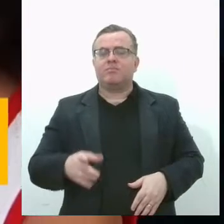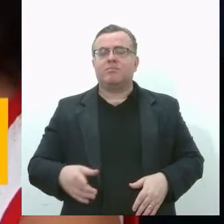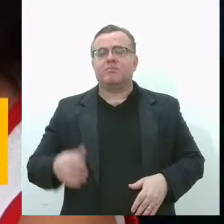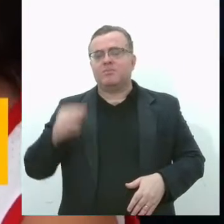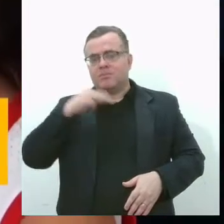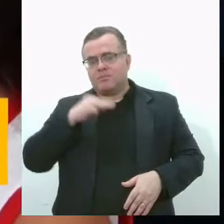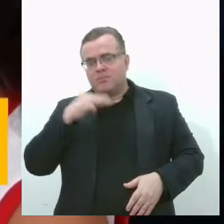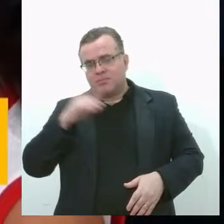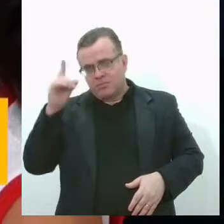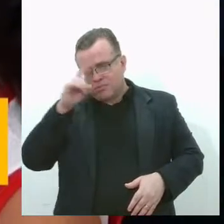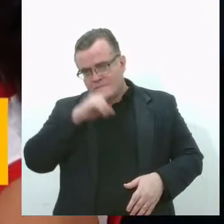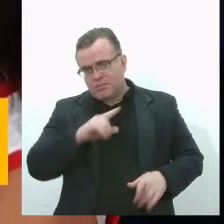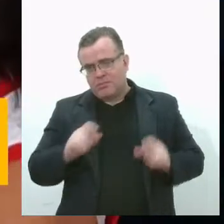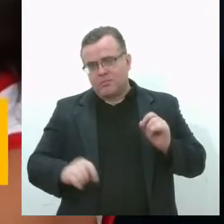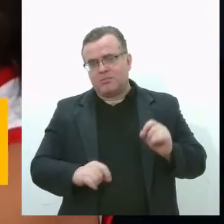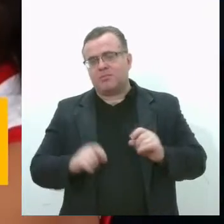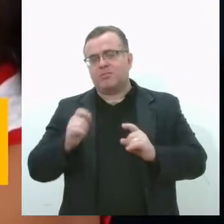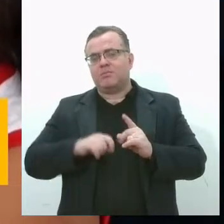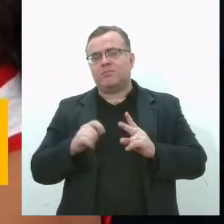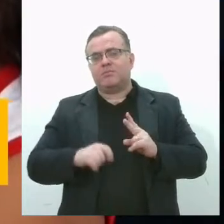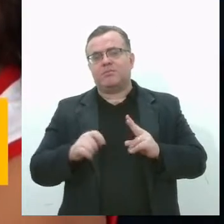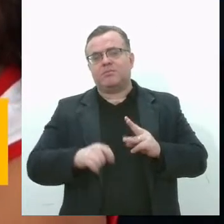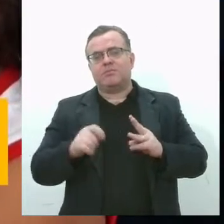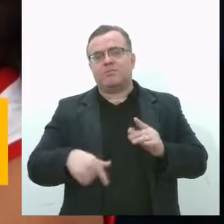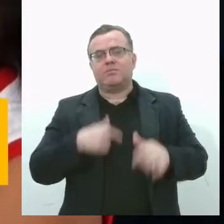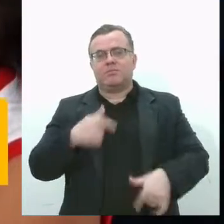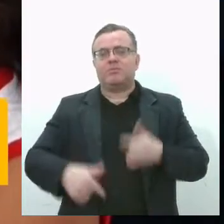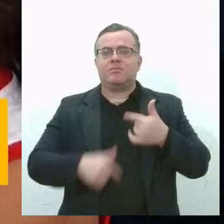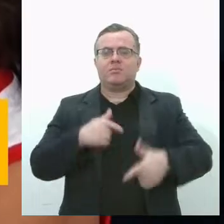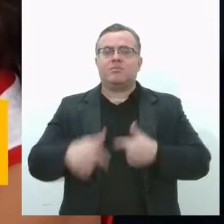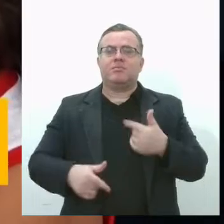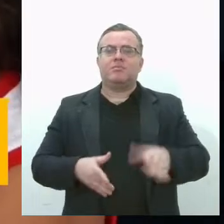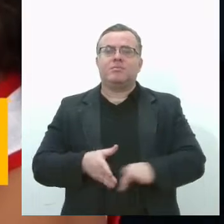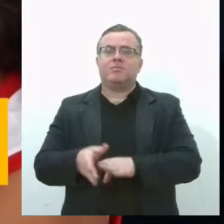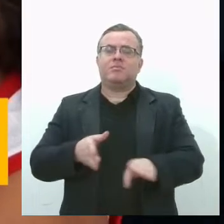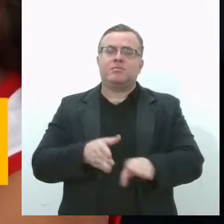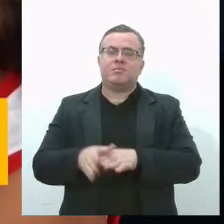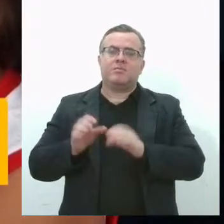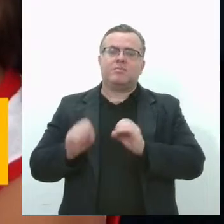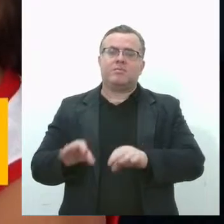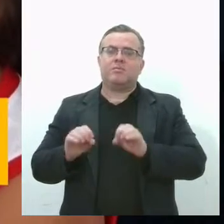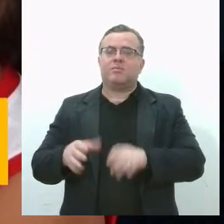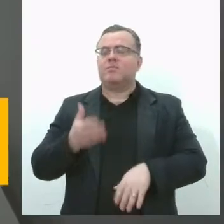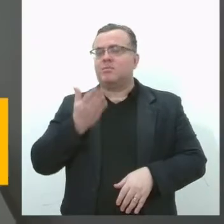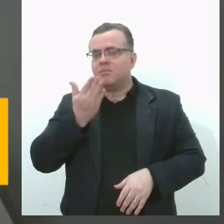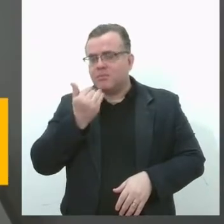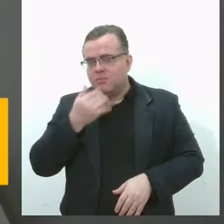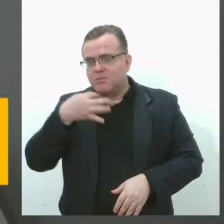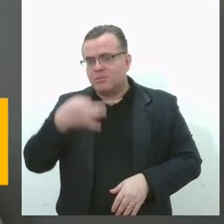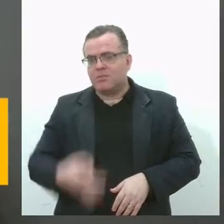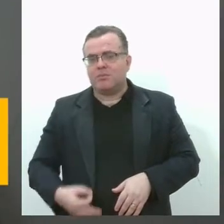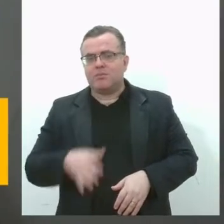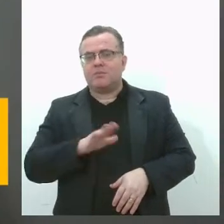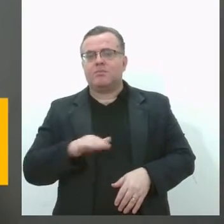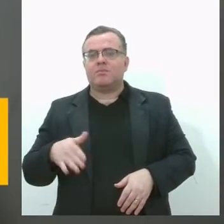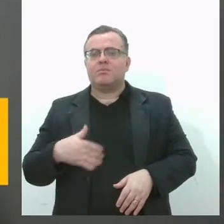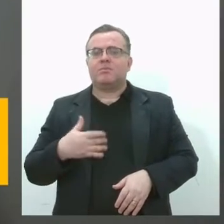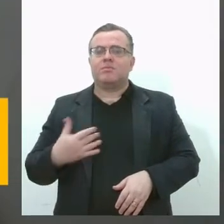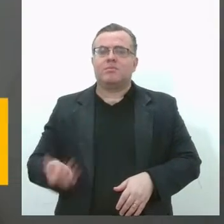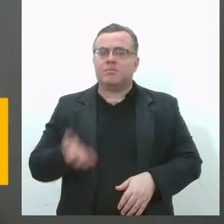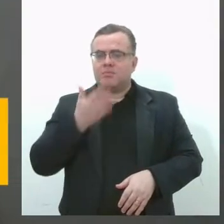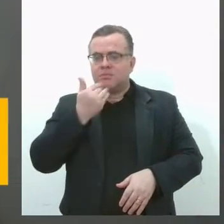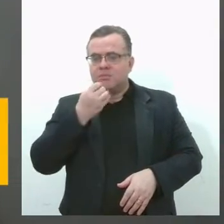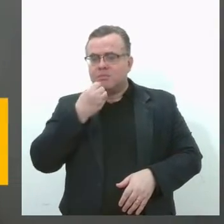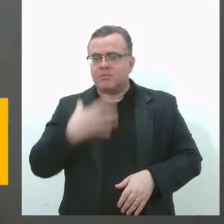durante muitos meses, que vem tentando fazer um trabalho correto de alimentação com a criança. Comer bem é um hábito